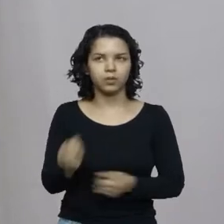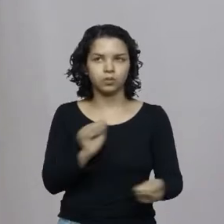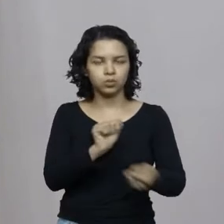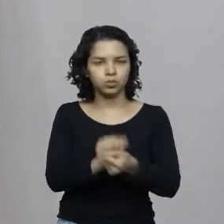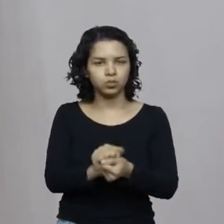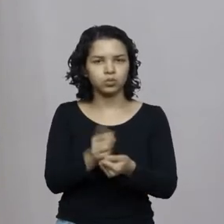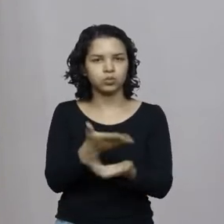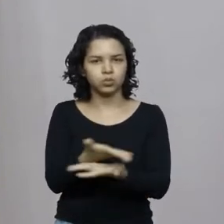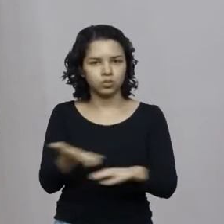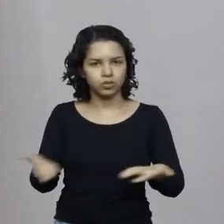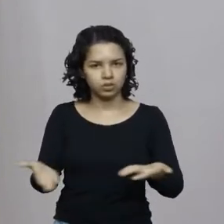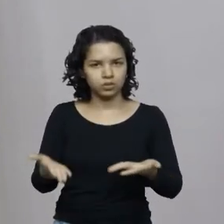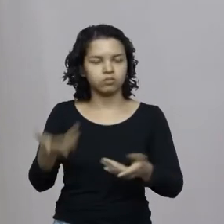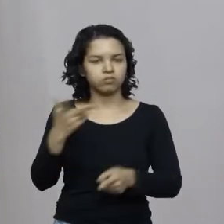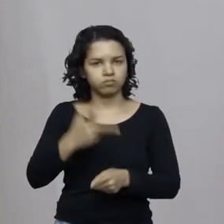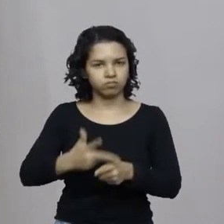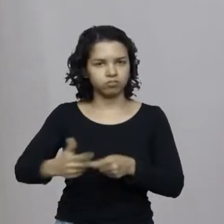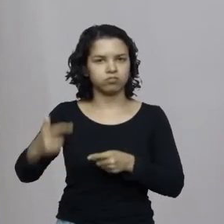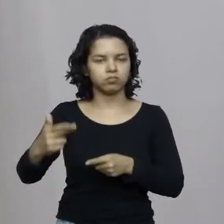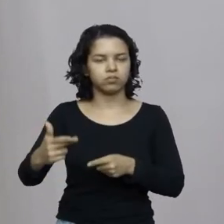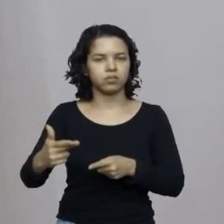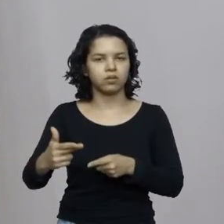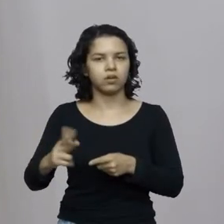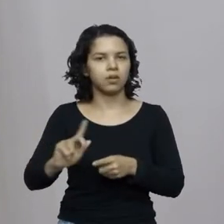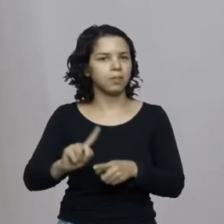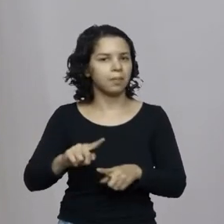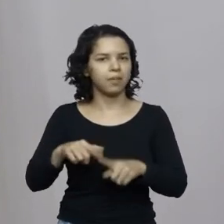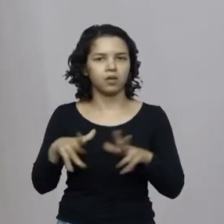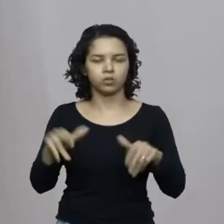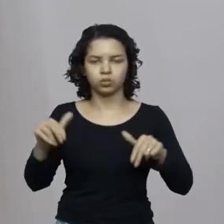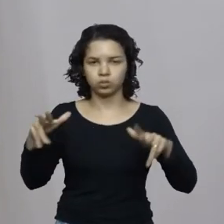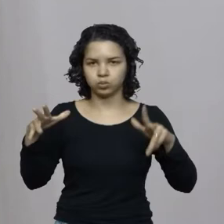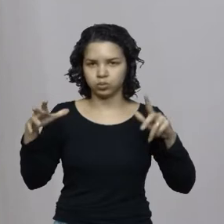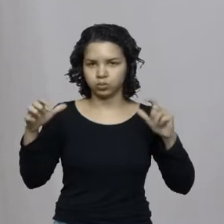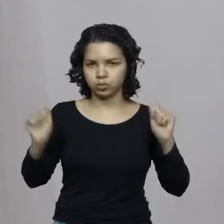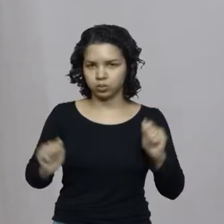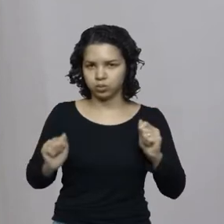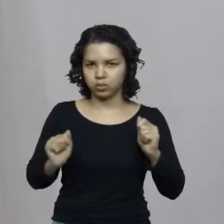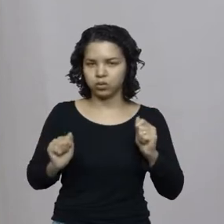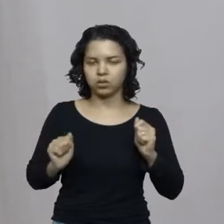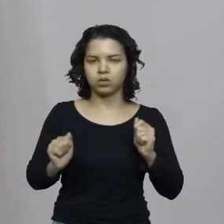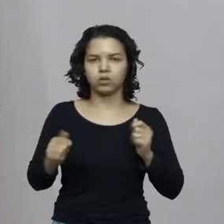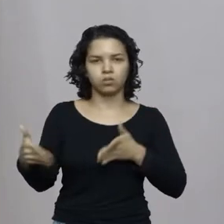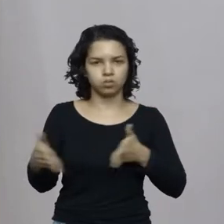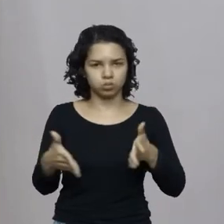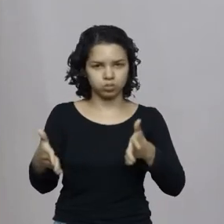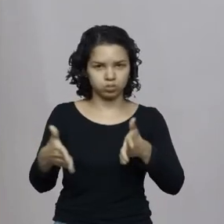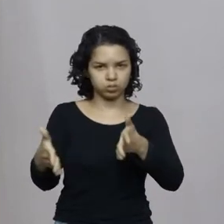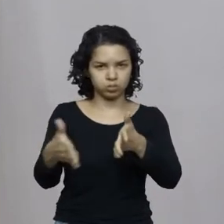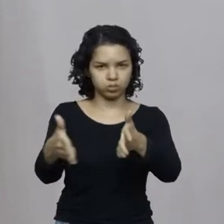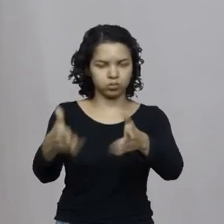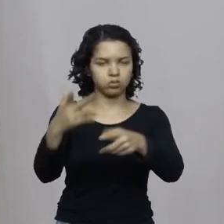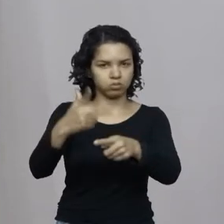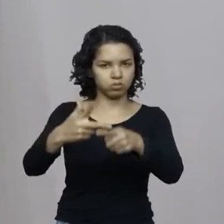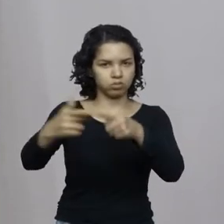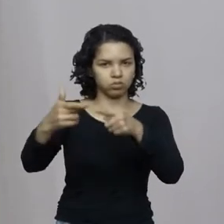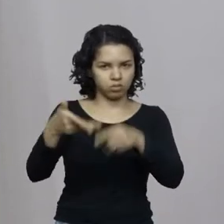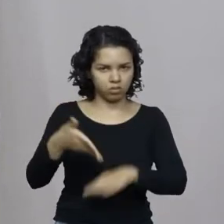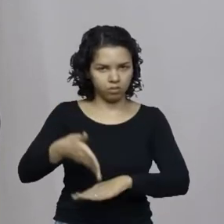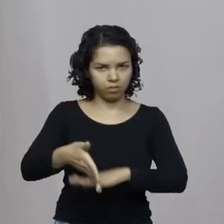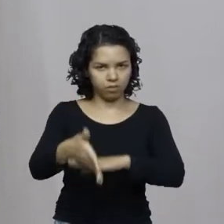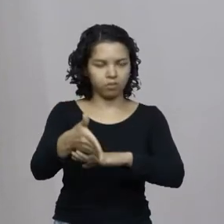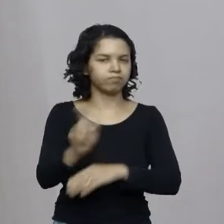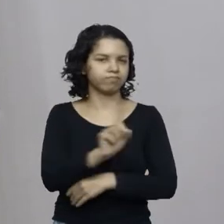na vitória, mas jamais no caminho que conduz a vitória. Isso quer dizer